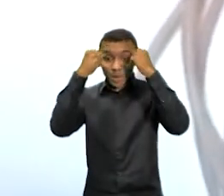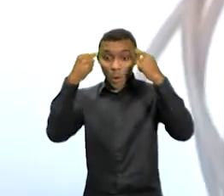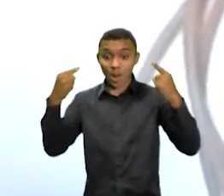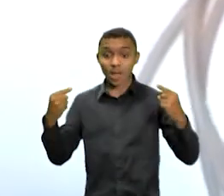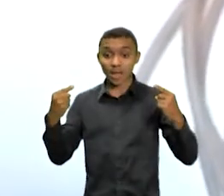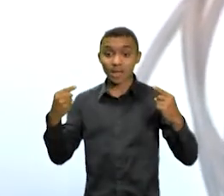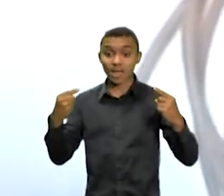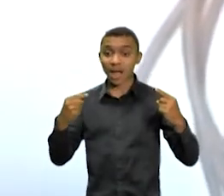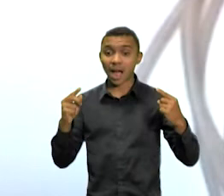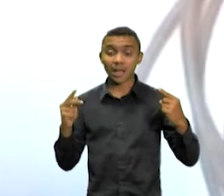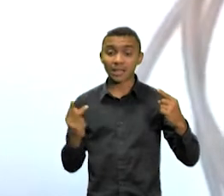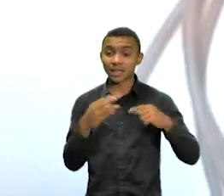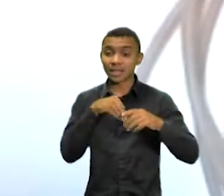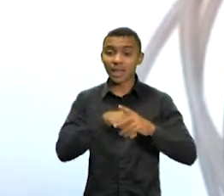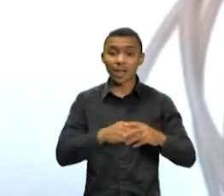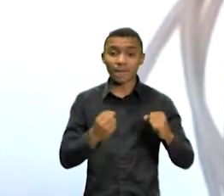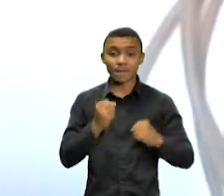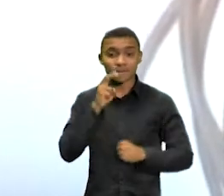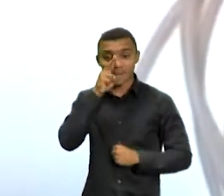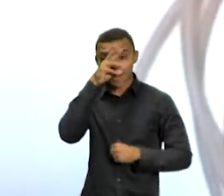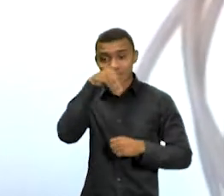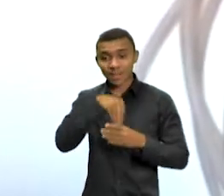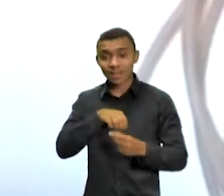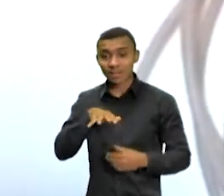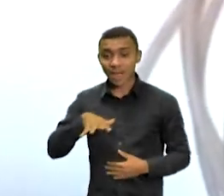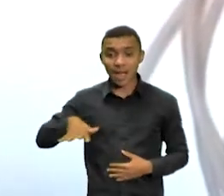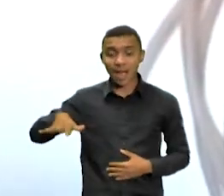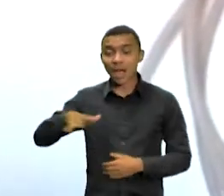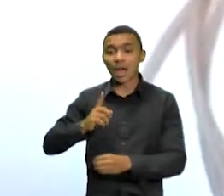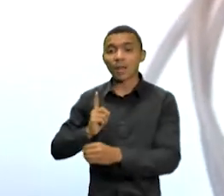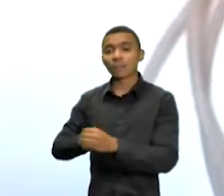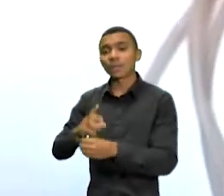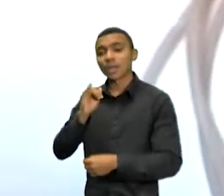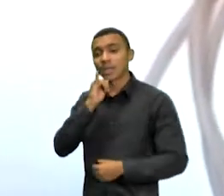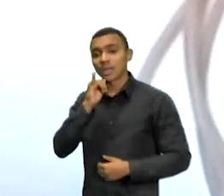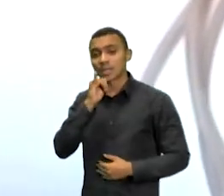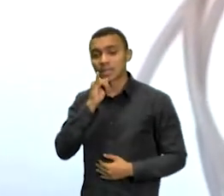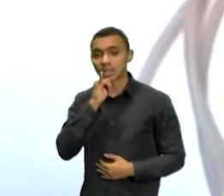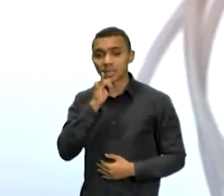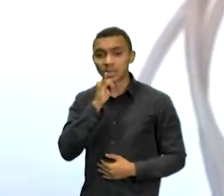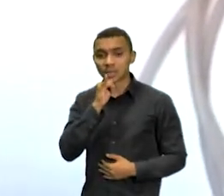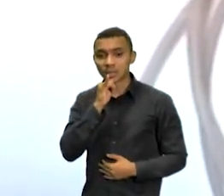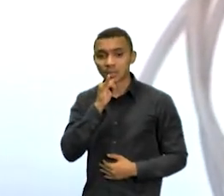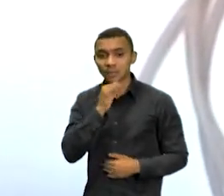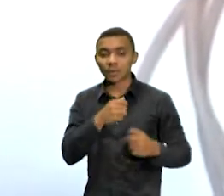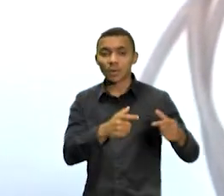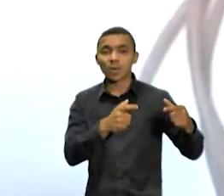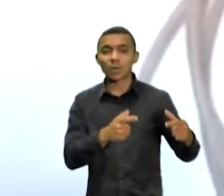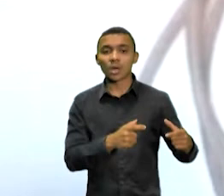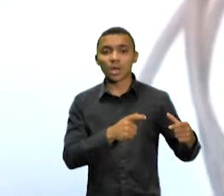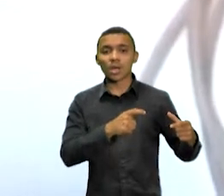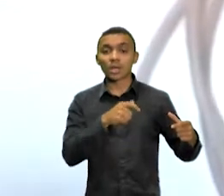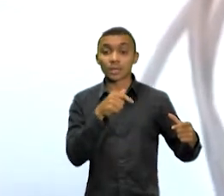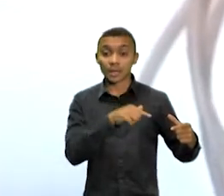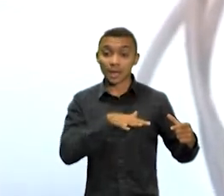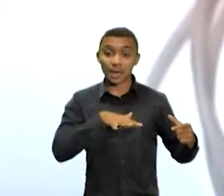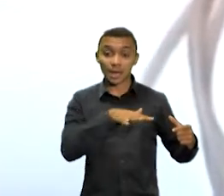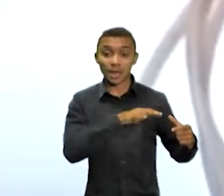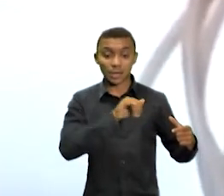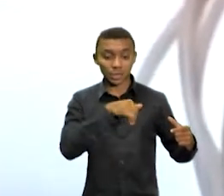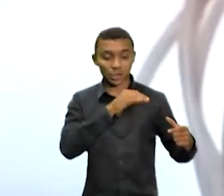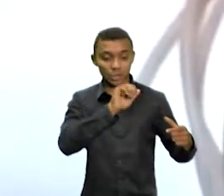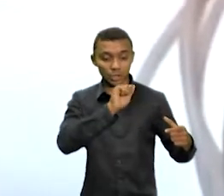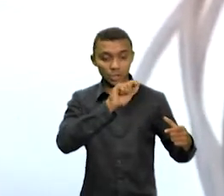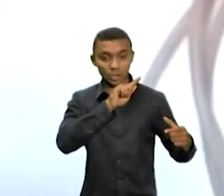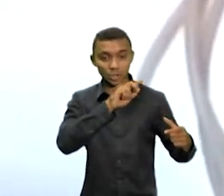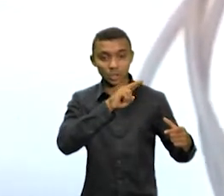muito forte, principalmente dentro do campo. Se a gente pegar na área de um perigo muito irrigado como Jaguari e Bapodi, o Alcazado, a gente tem Jaguari e